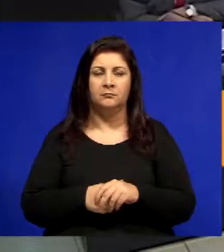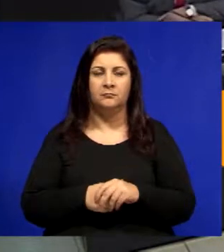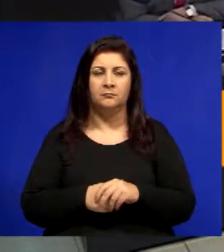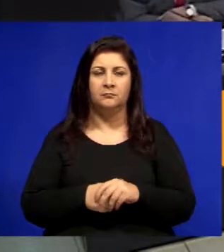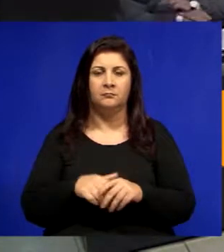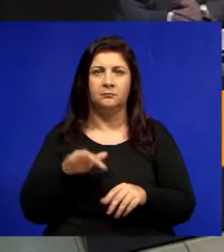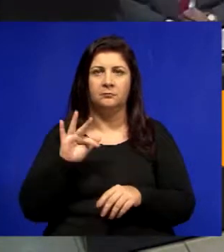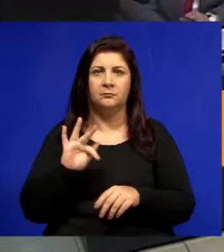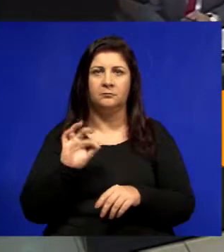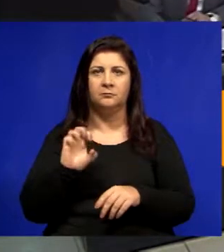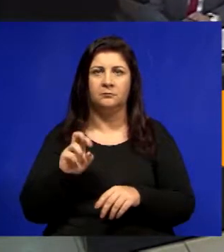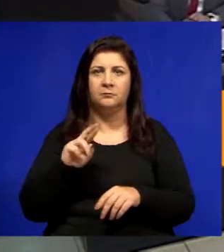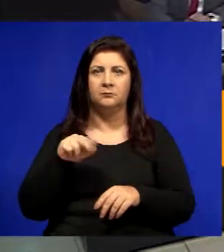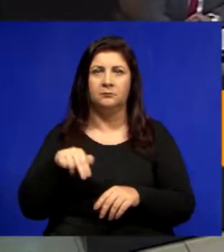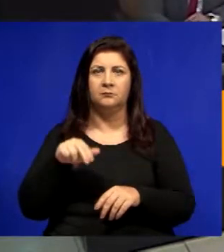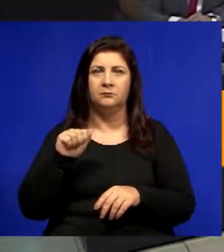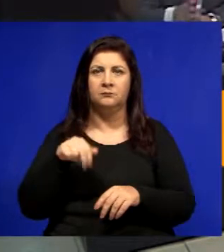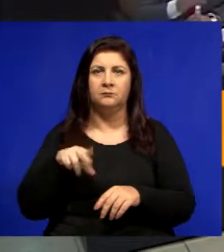vereadora Fernando da Ótico Original